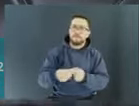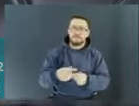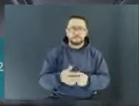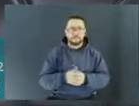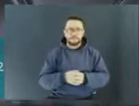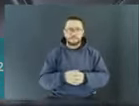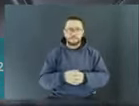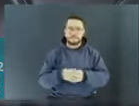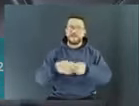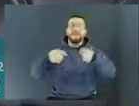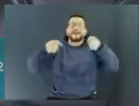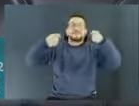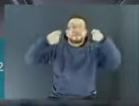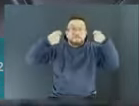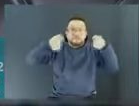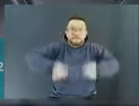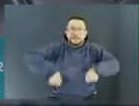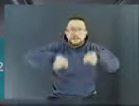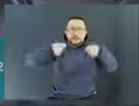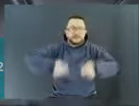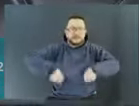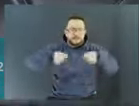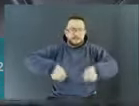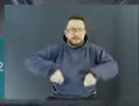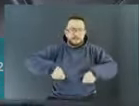é específico, 6810-02,